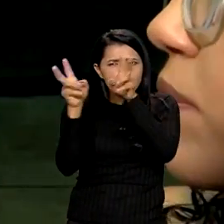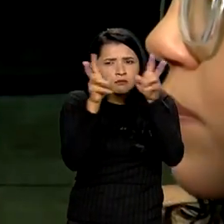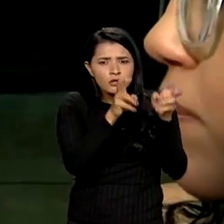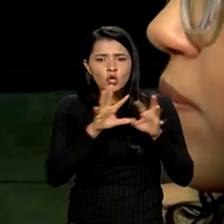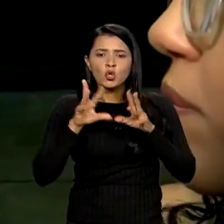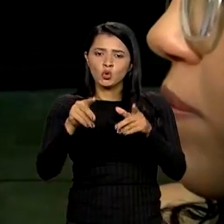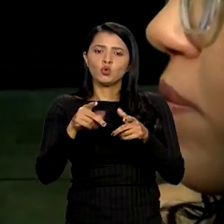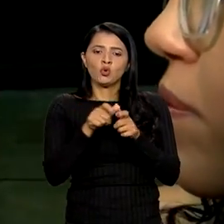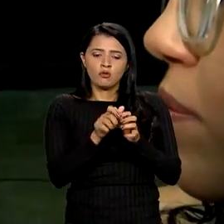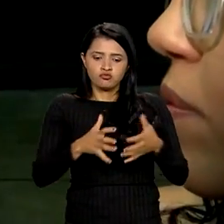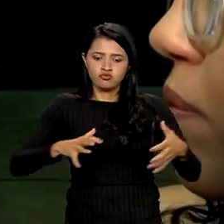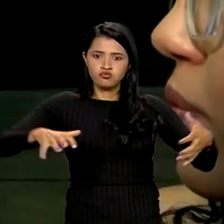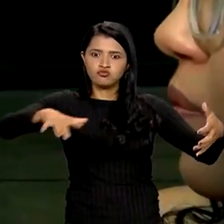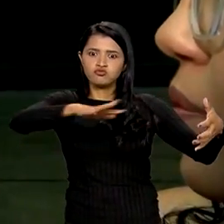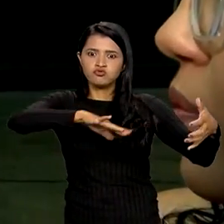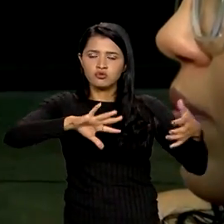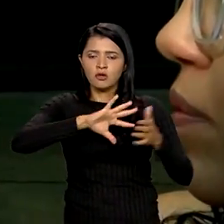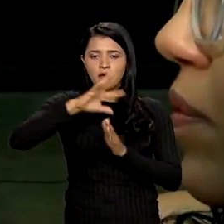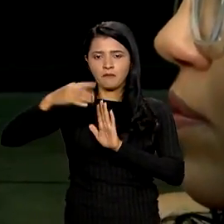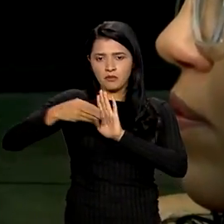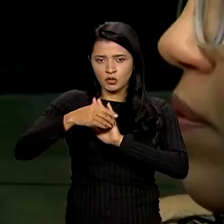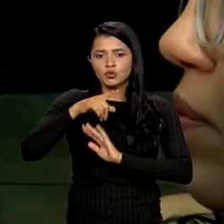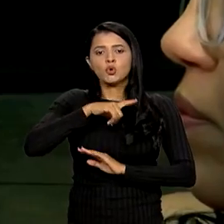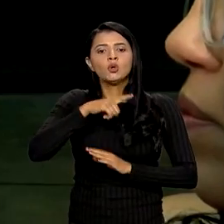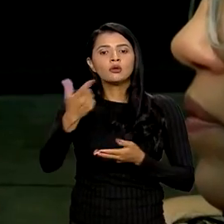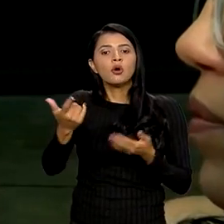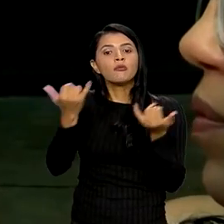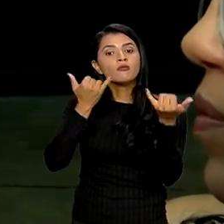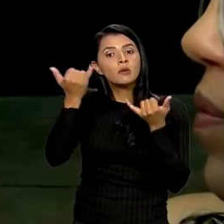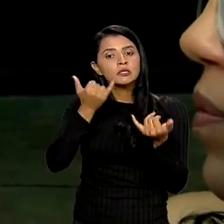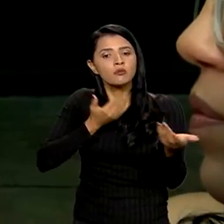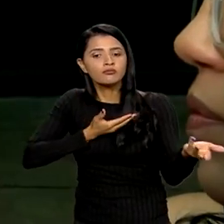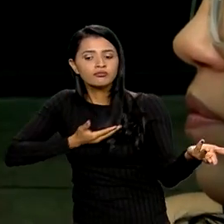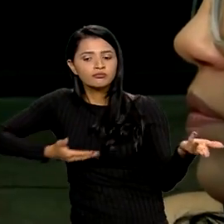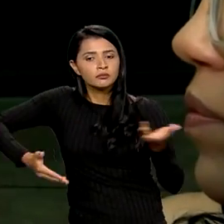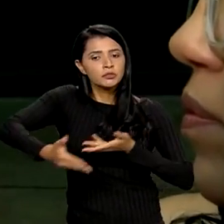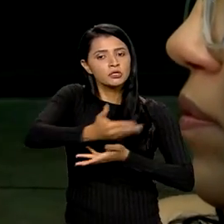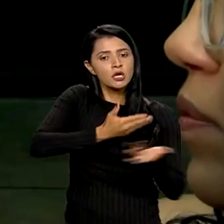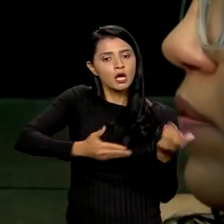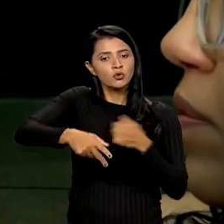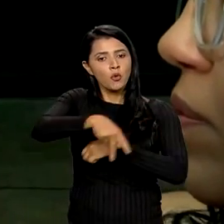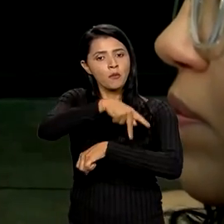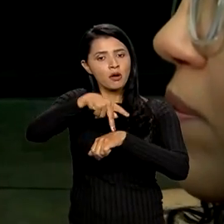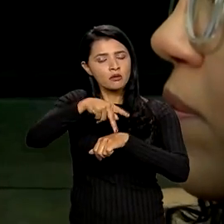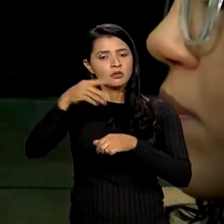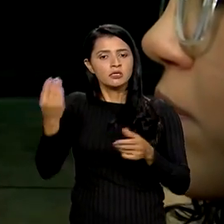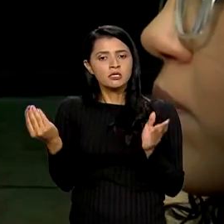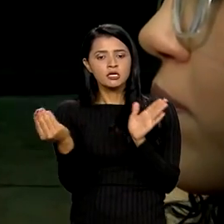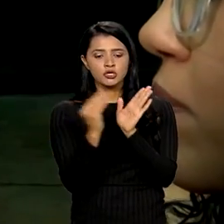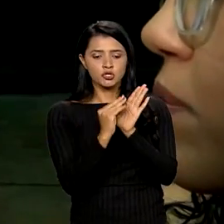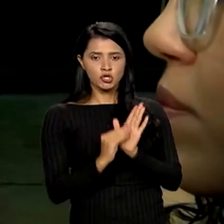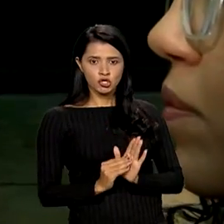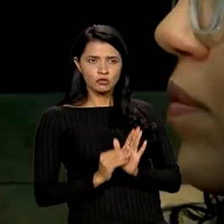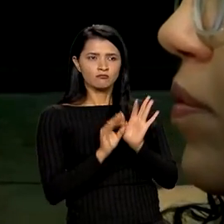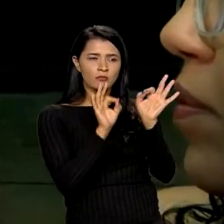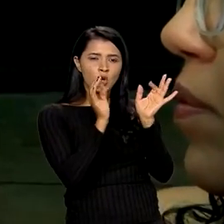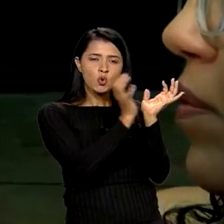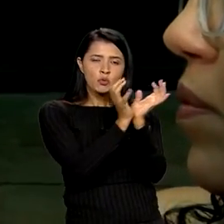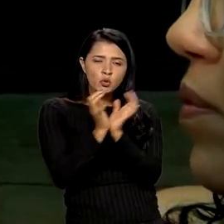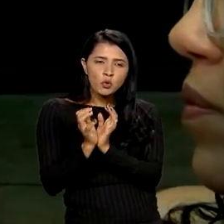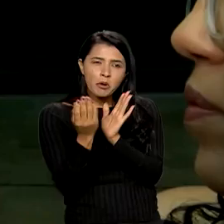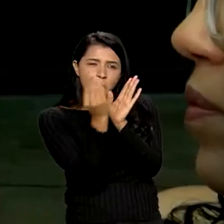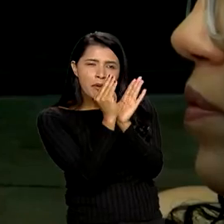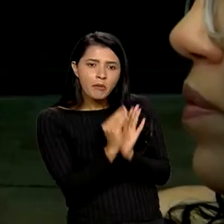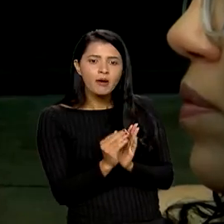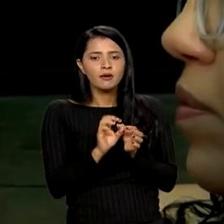bacia amazônica, de toda a região, através de dados que são compartilhados pelos países. E aqui a gente agrupa esses dados e disponibiliza